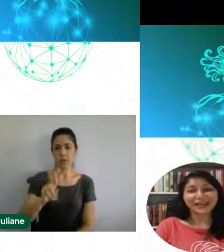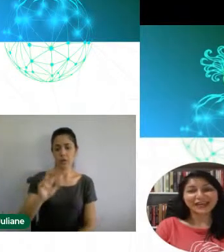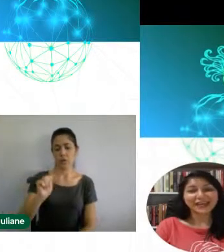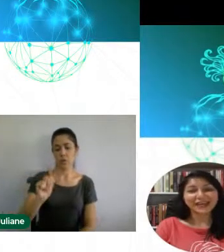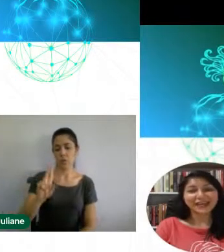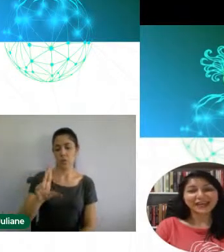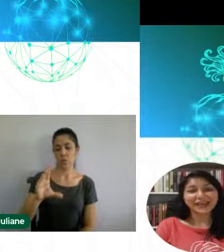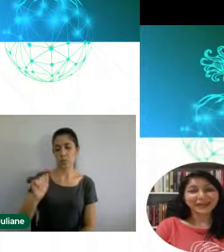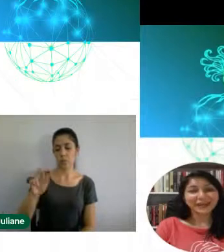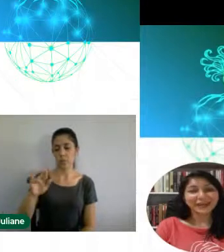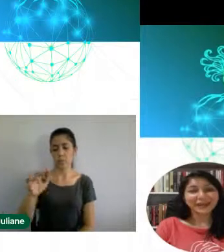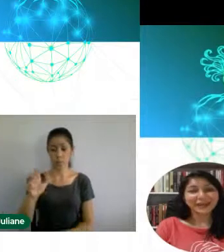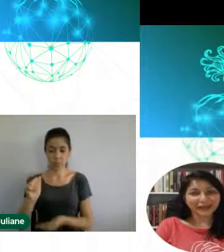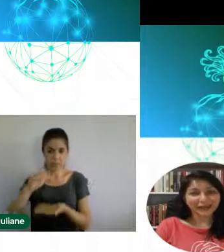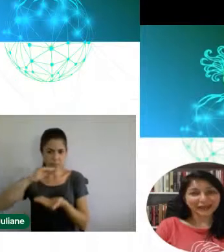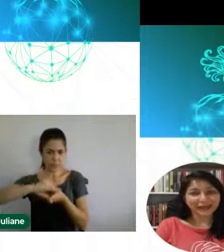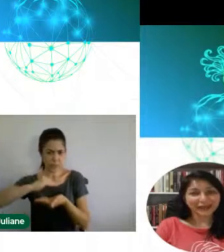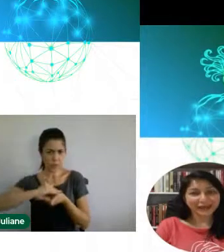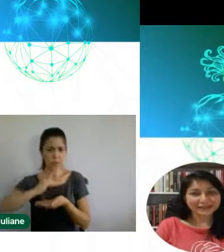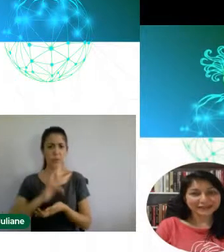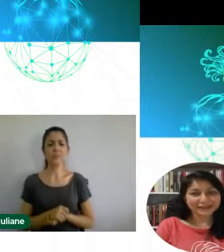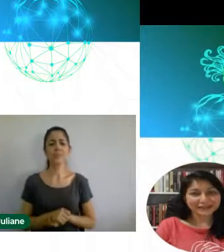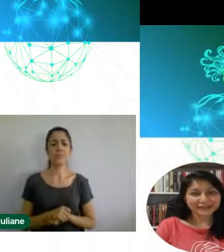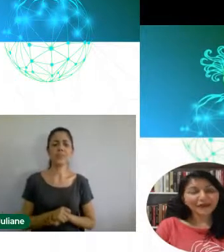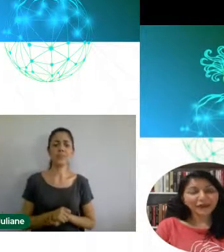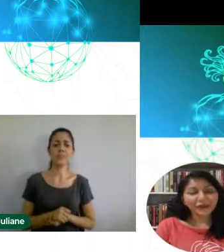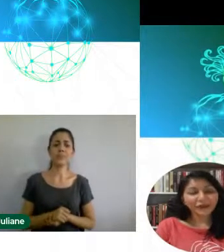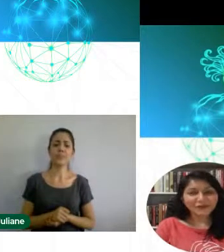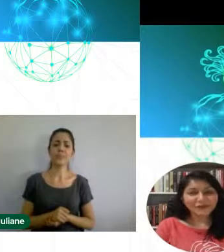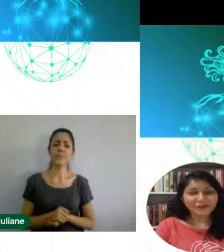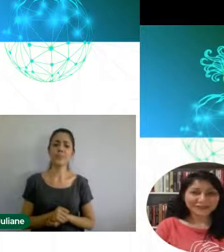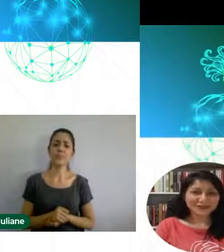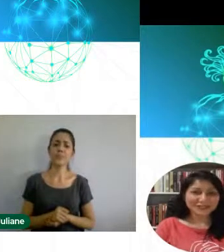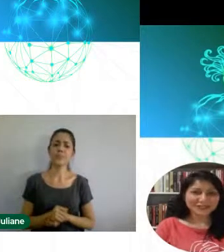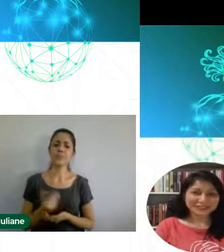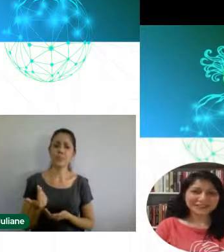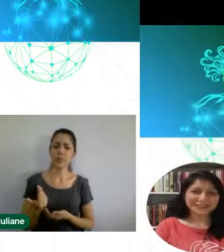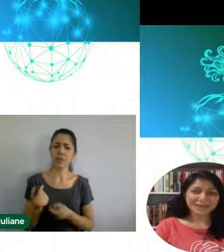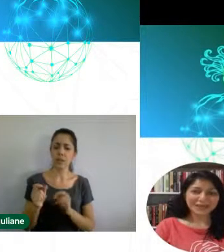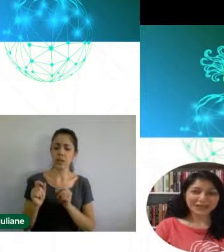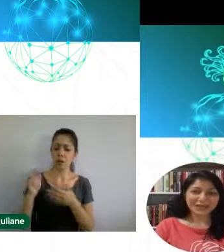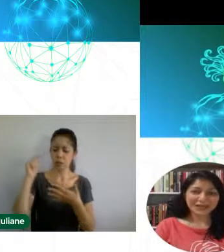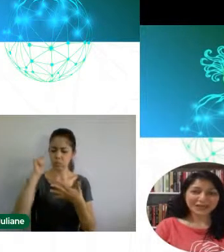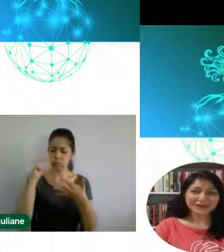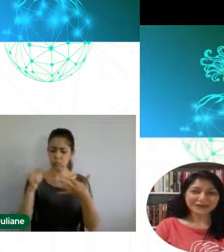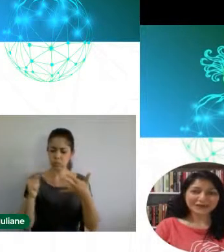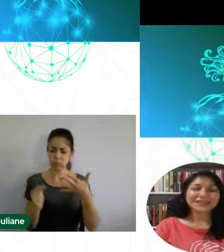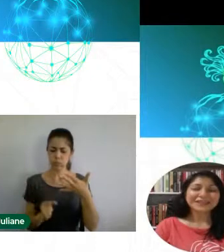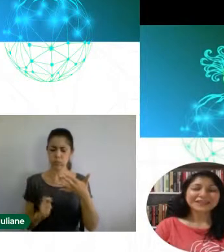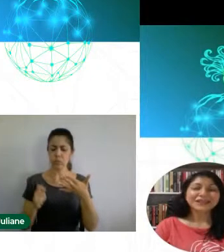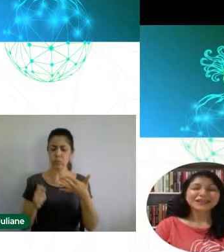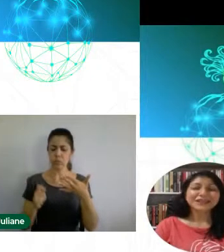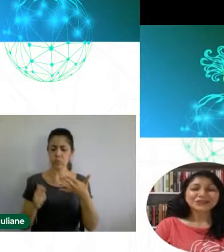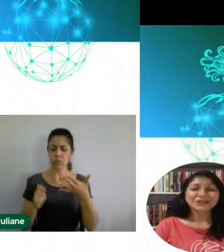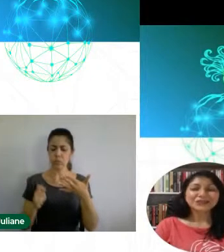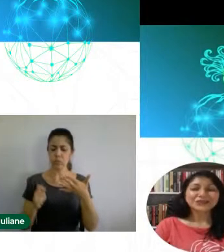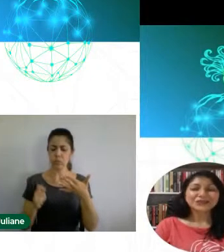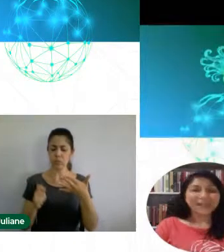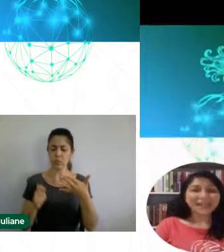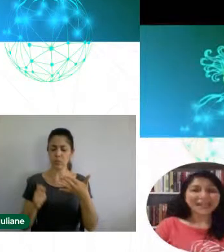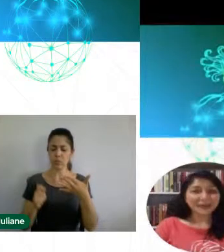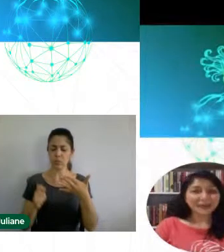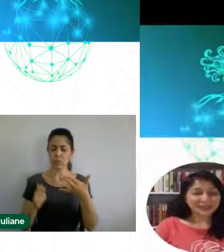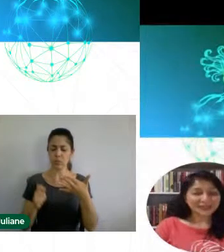Fizeram parte da construção deste trabalho. Jussara Pesquisa, Padilha,